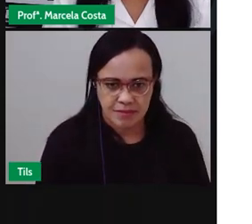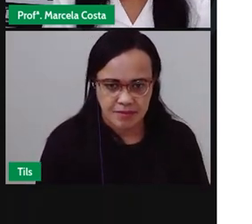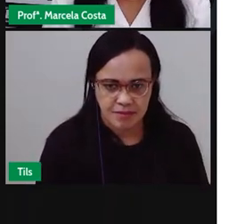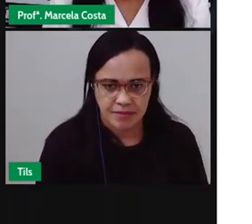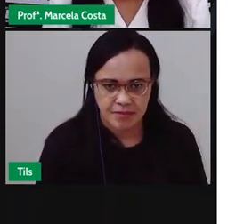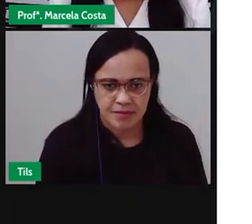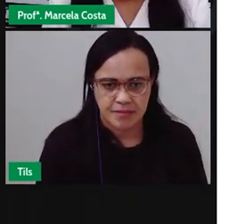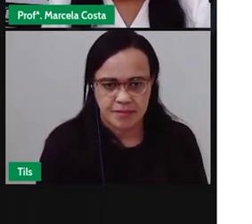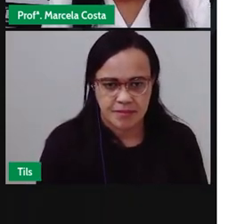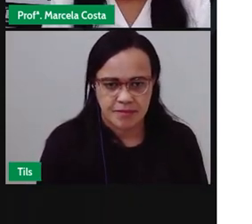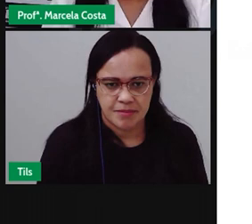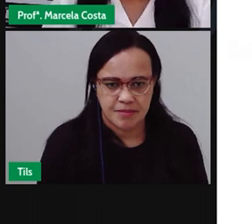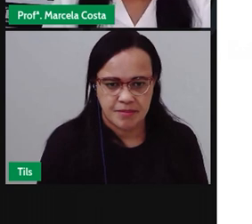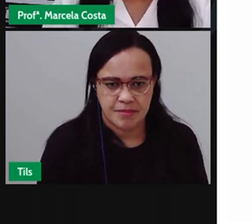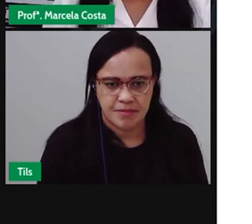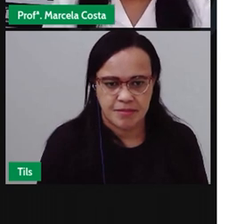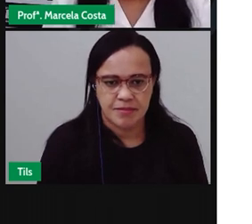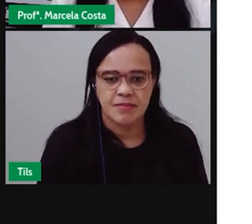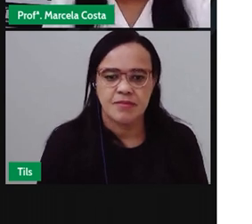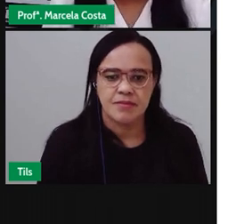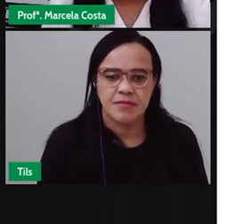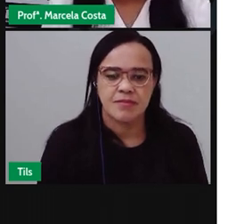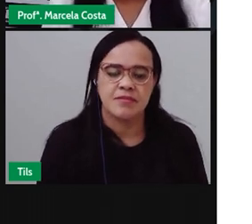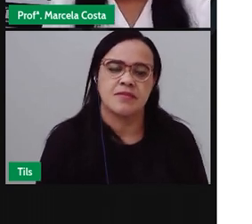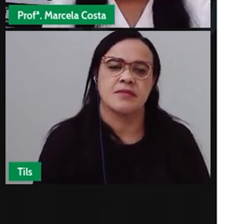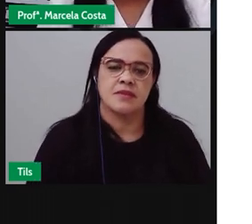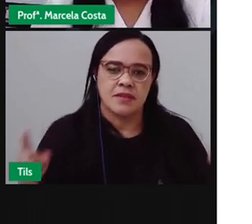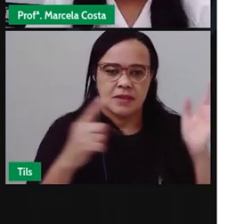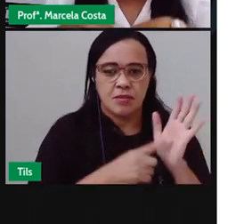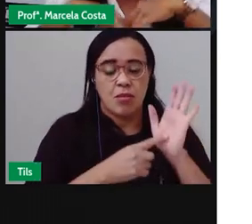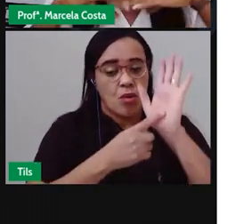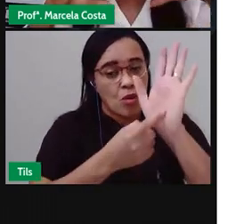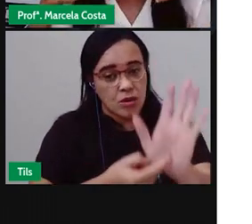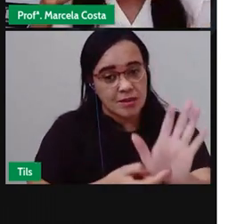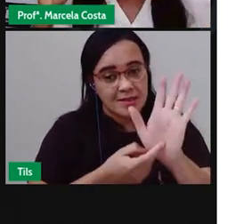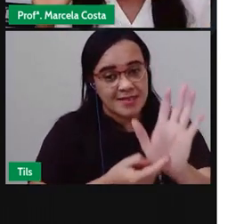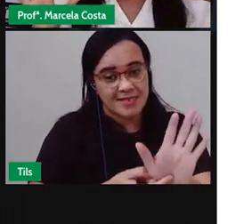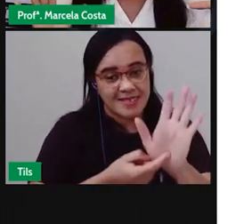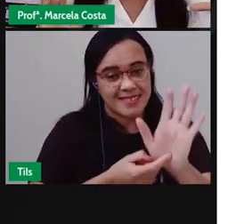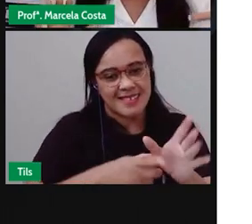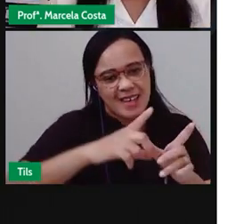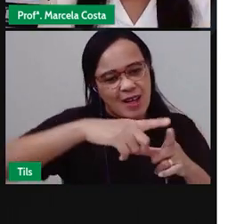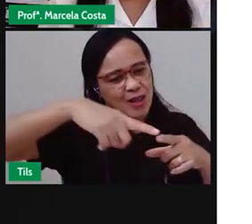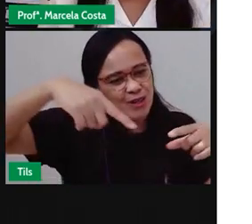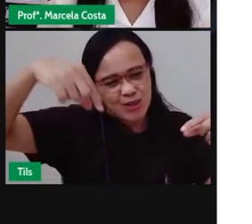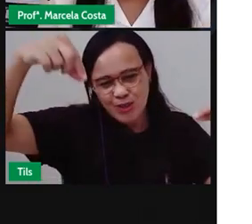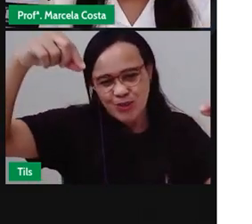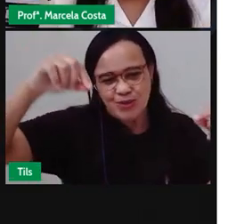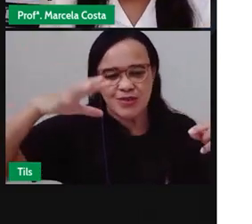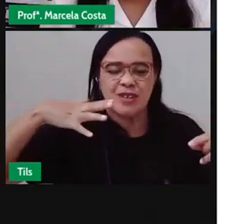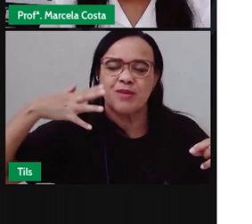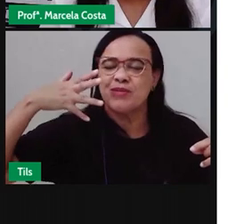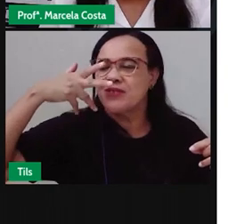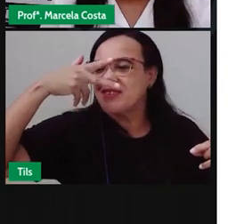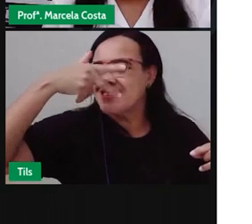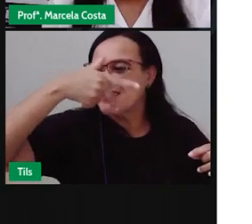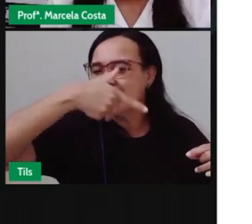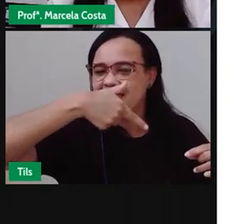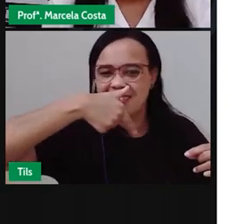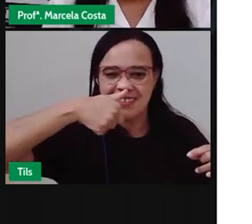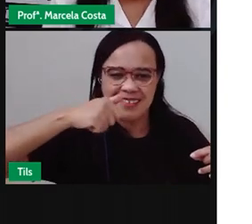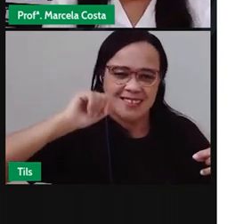Está mostrando Para a gente Uma lua Uma lua Bem bonita Iluminando o céu